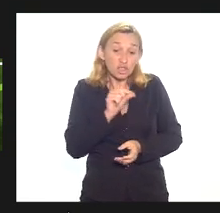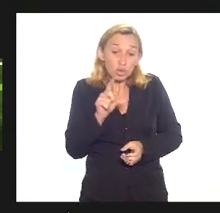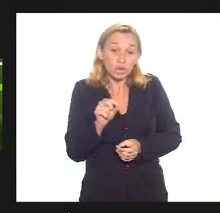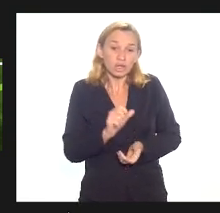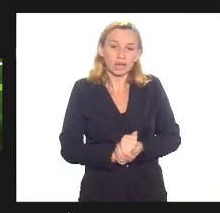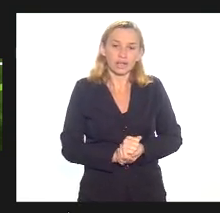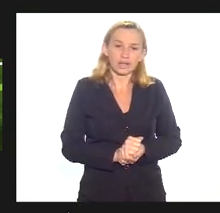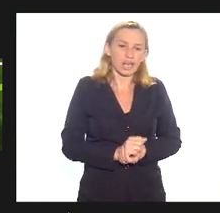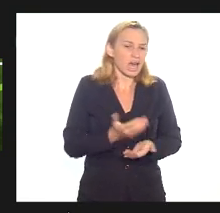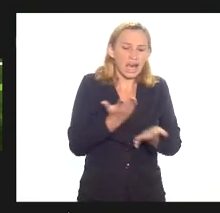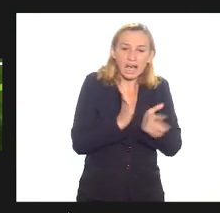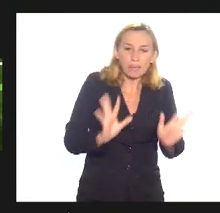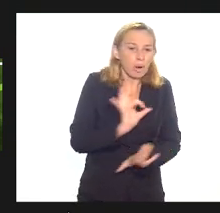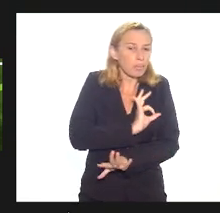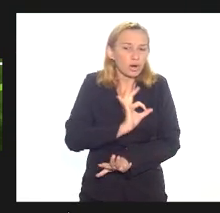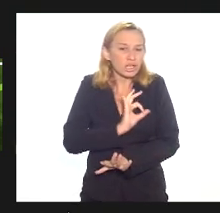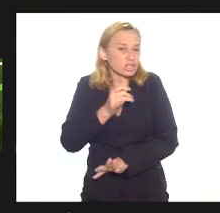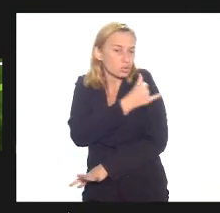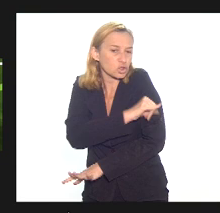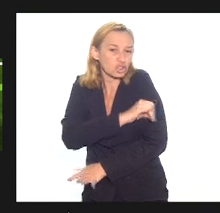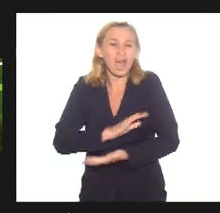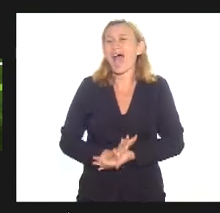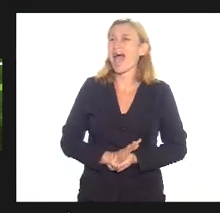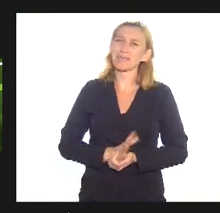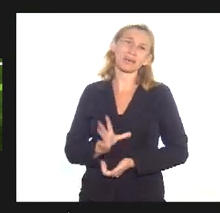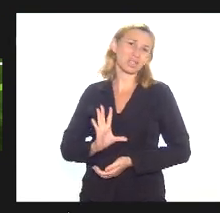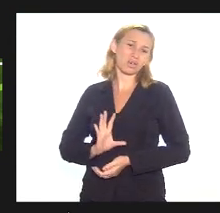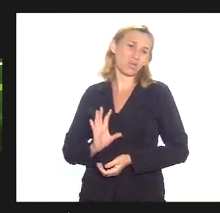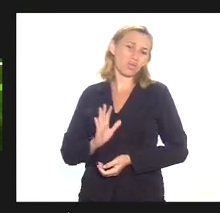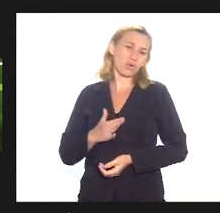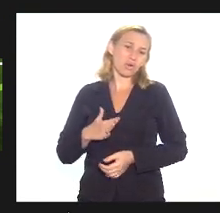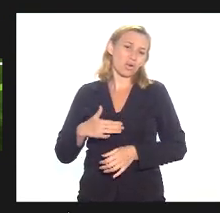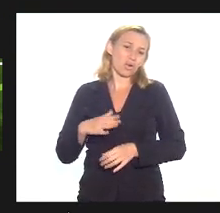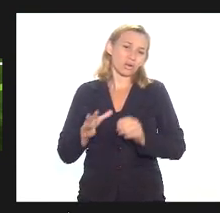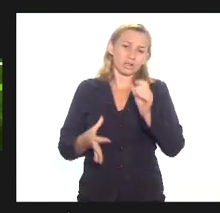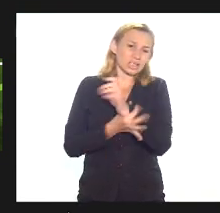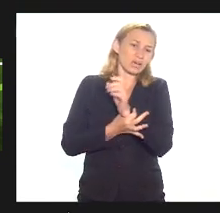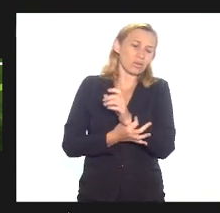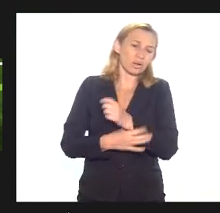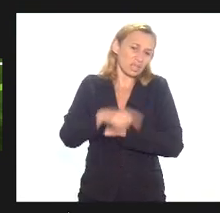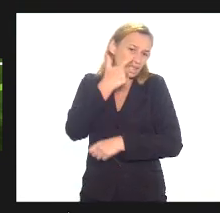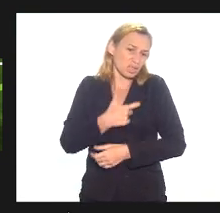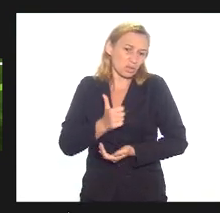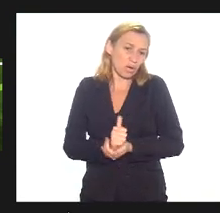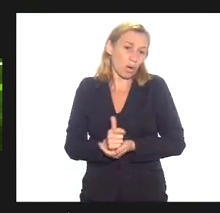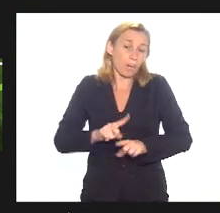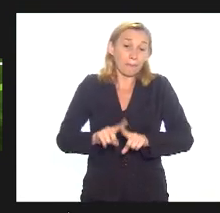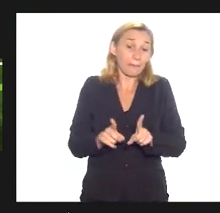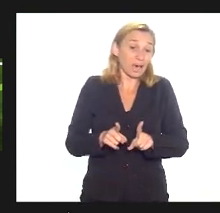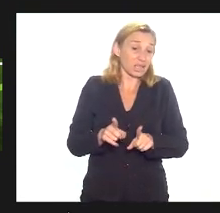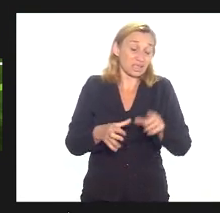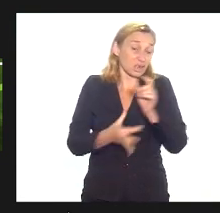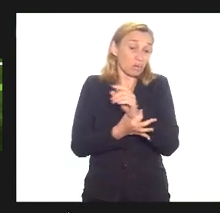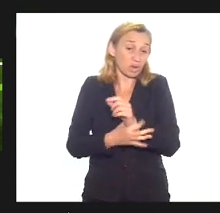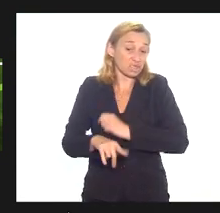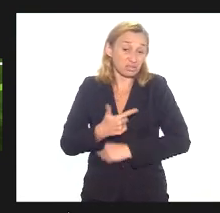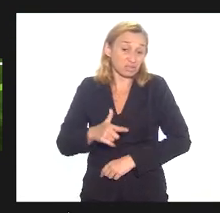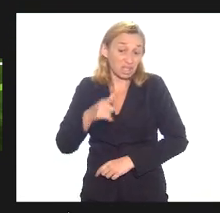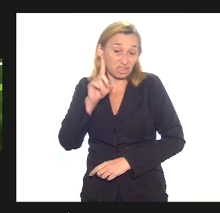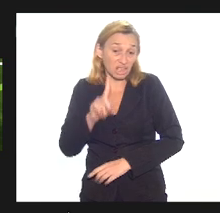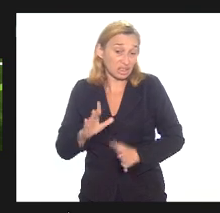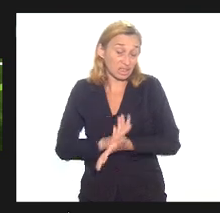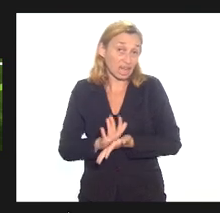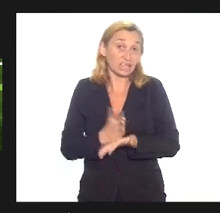acabou a polícia no Rio de Janeiro depois ah mas eu ando com segurança segurança que excelente segurança autoridade depois não reelege vou andar sozinho